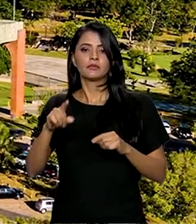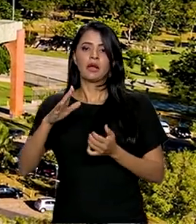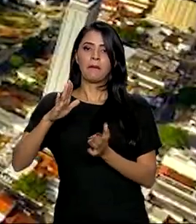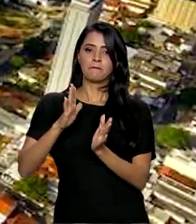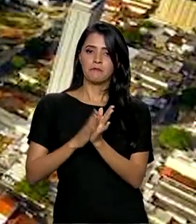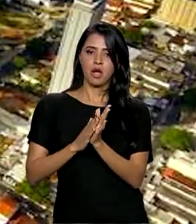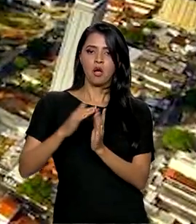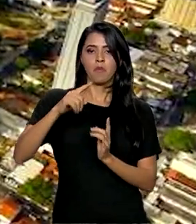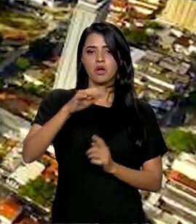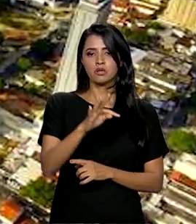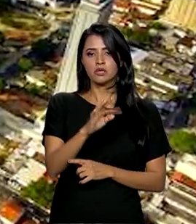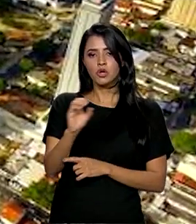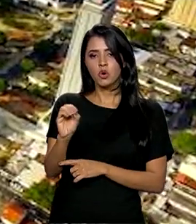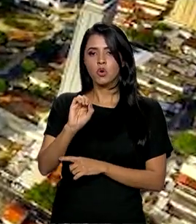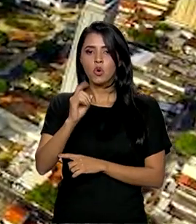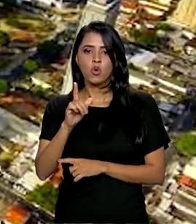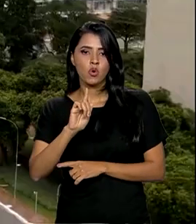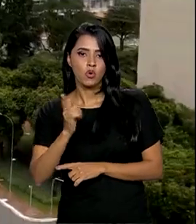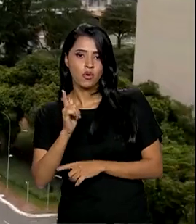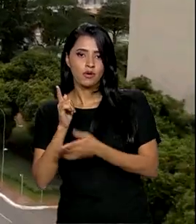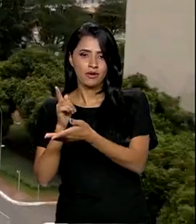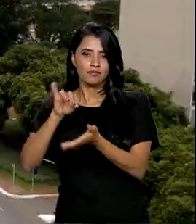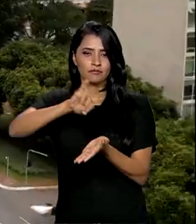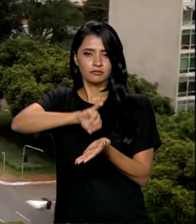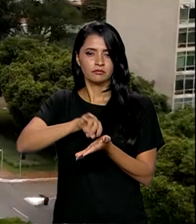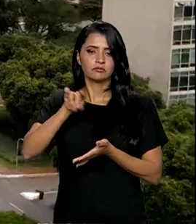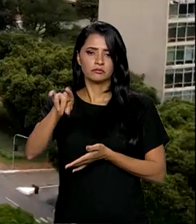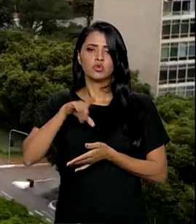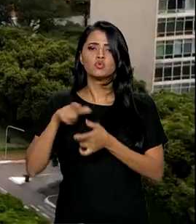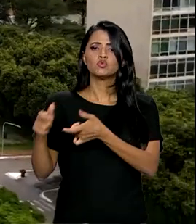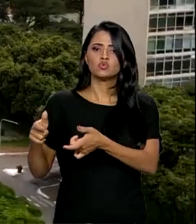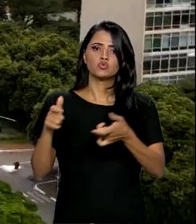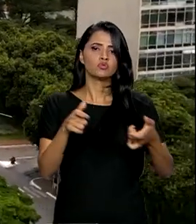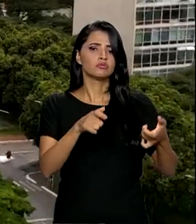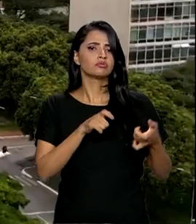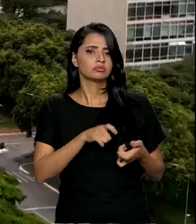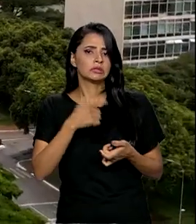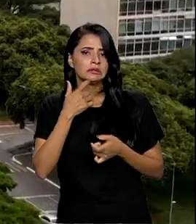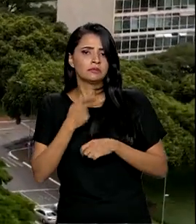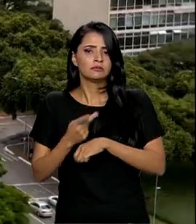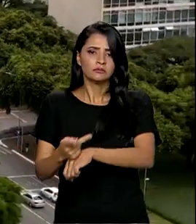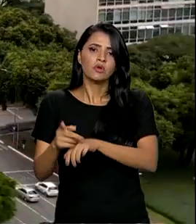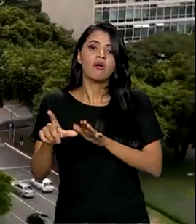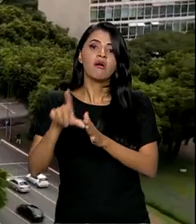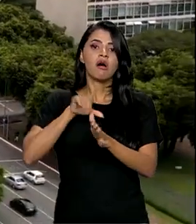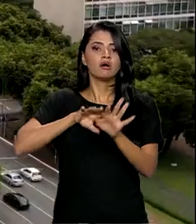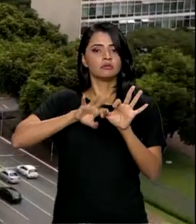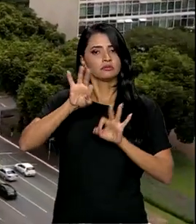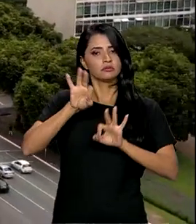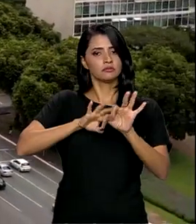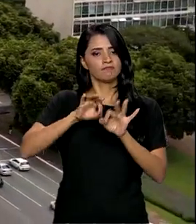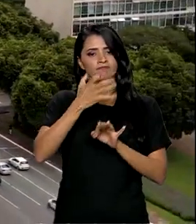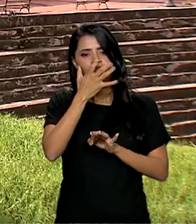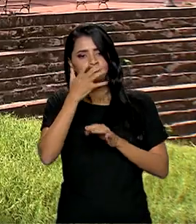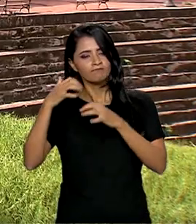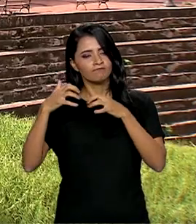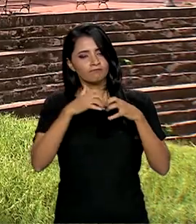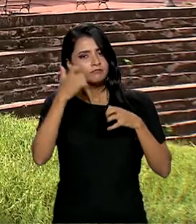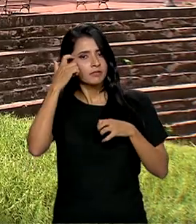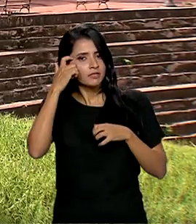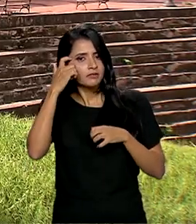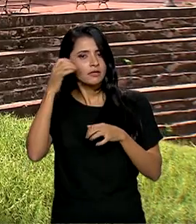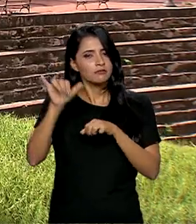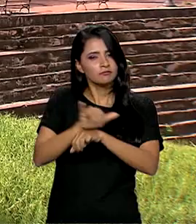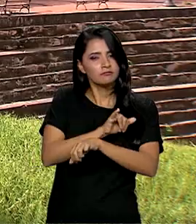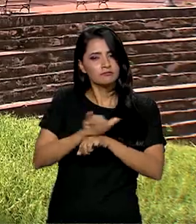Tocantins ou Goiânia em Goiás, de territórios que buscaram um ordenamento e racionalidade. A